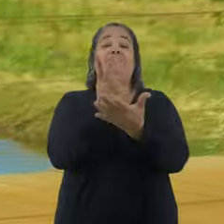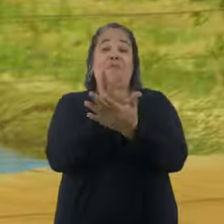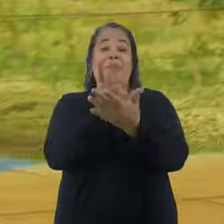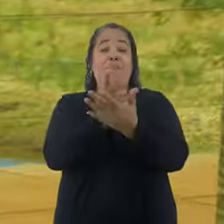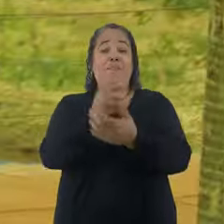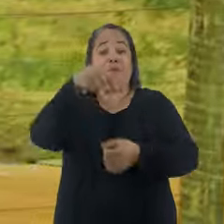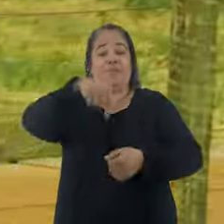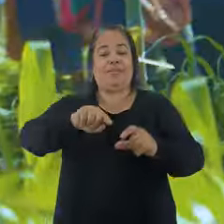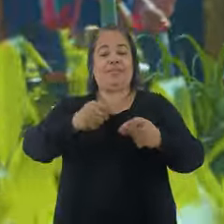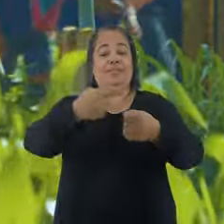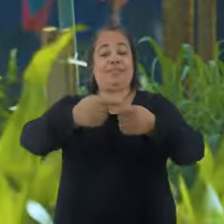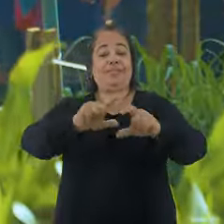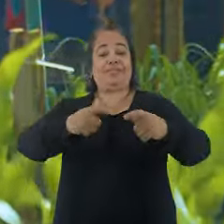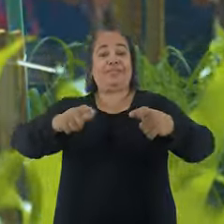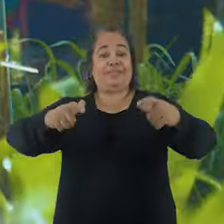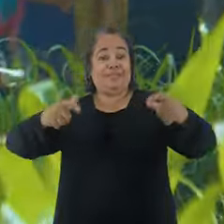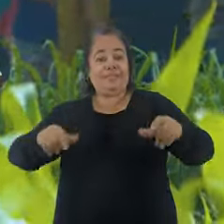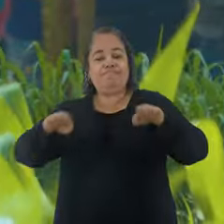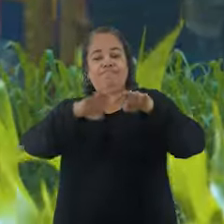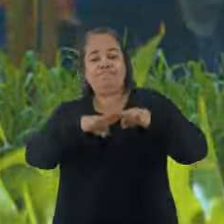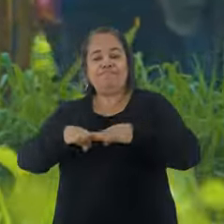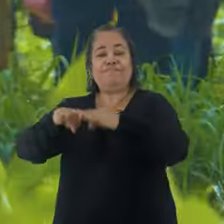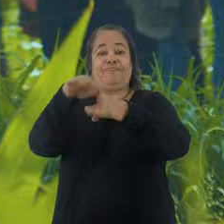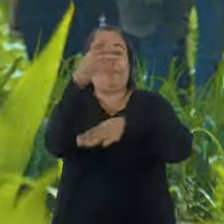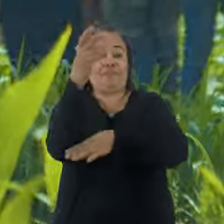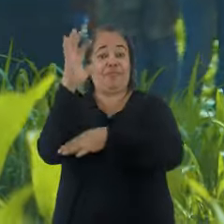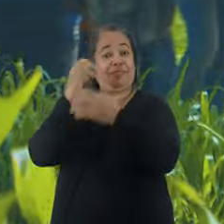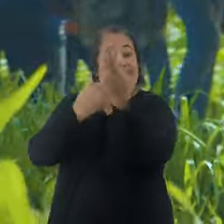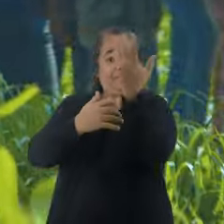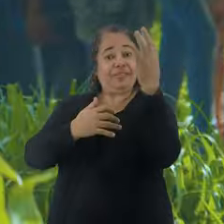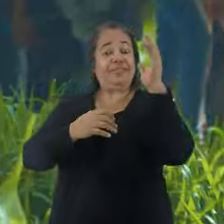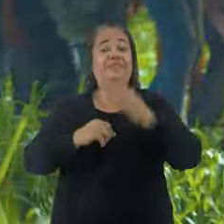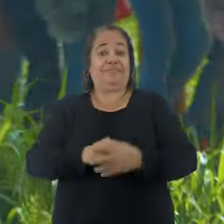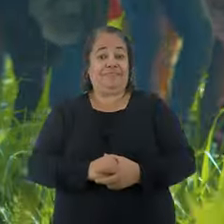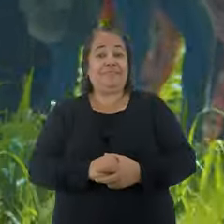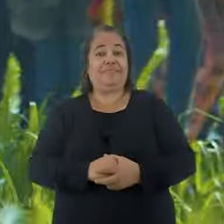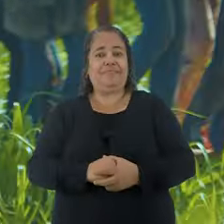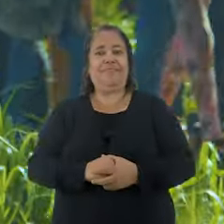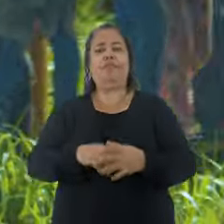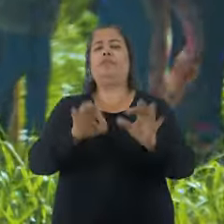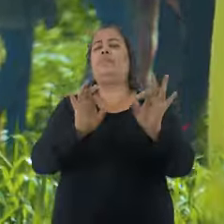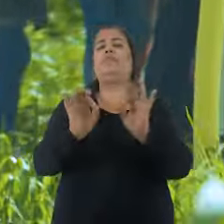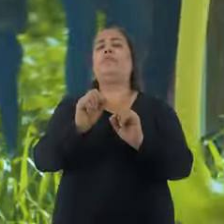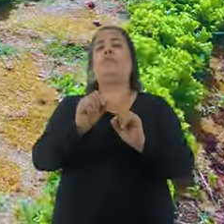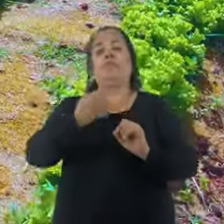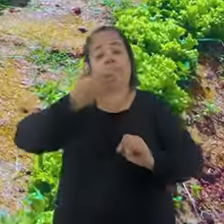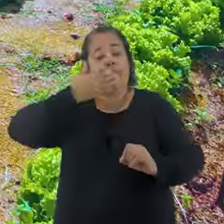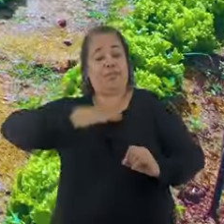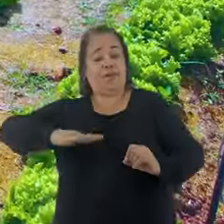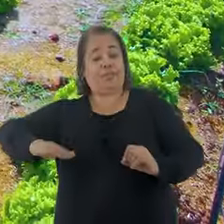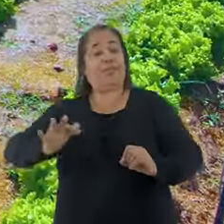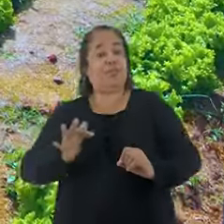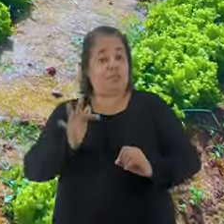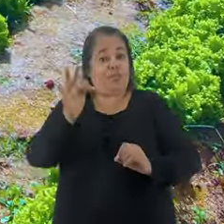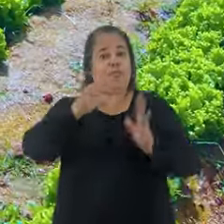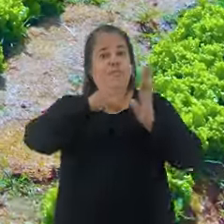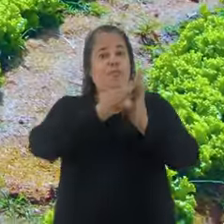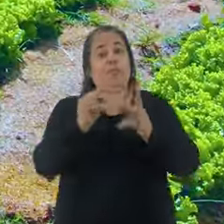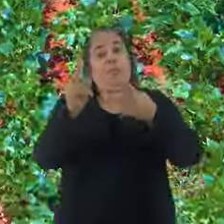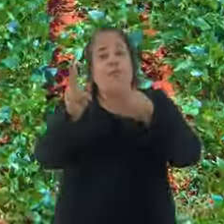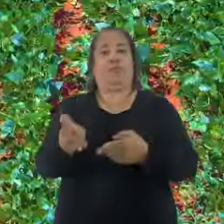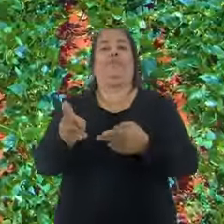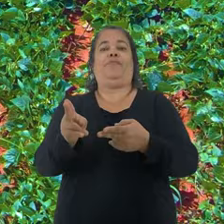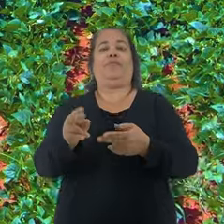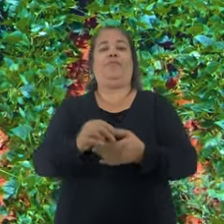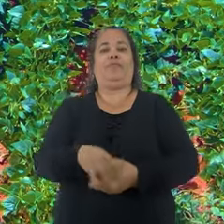Uberlândia é diferente mesmo. Aqui a cidade cresce em equilíbrio com o campo e a natureza. E prepara as futuras